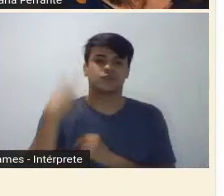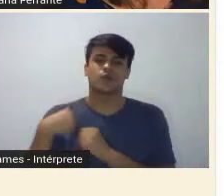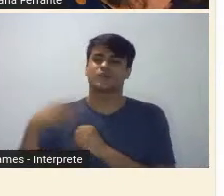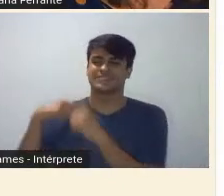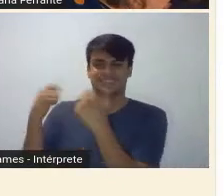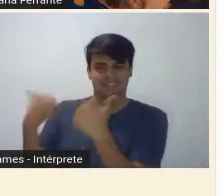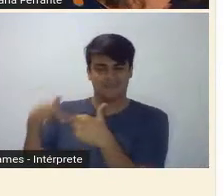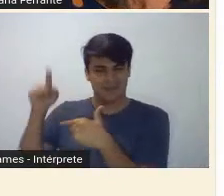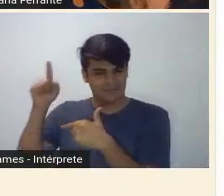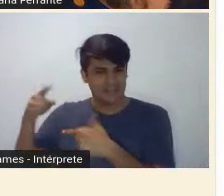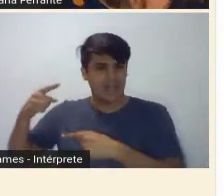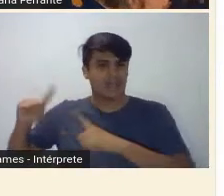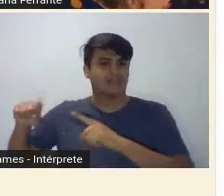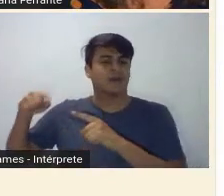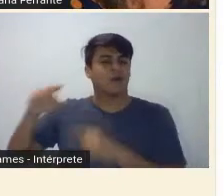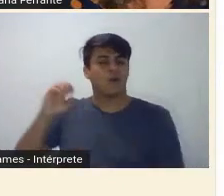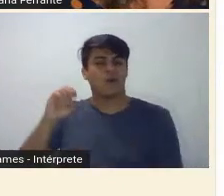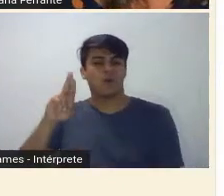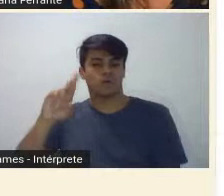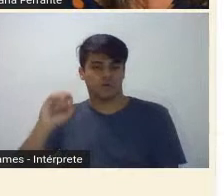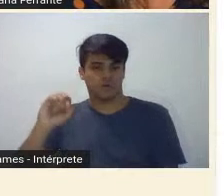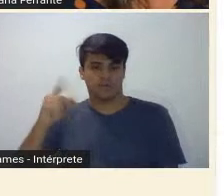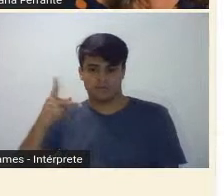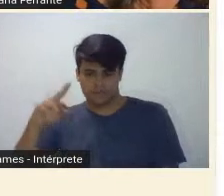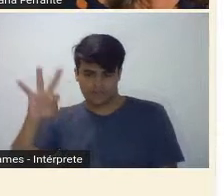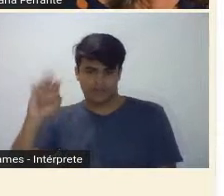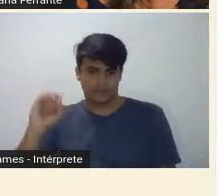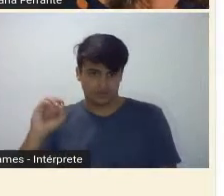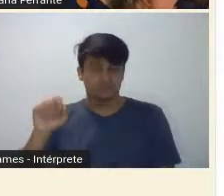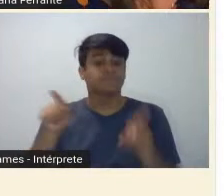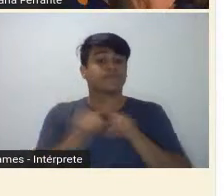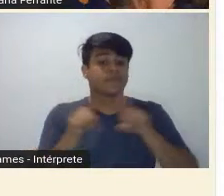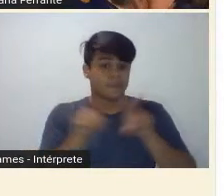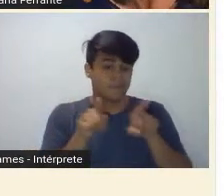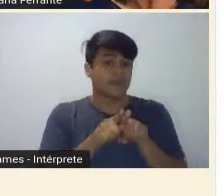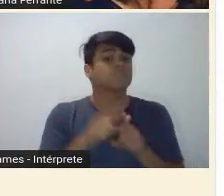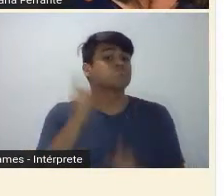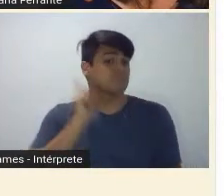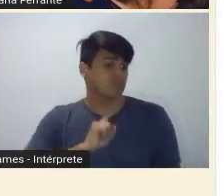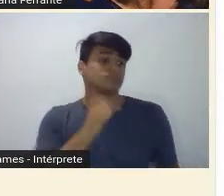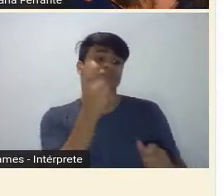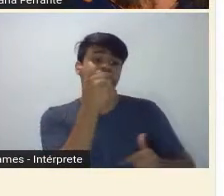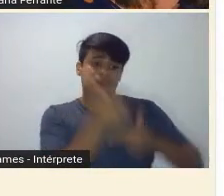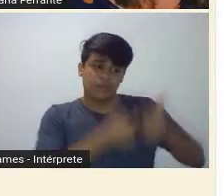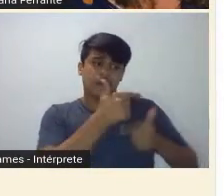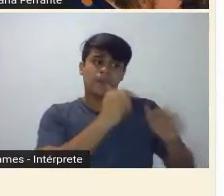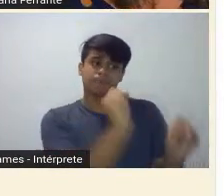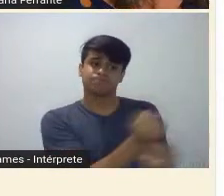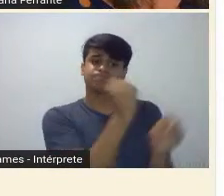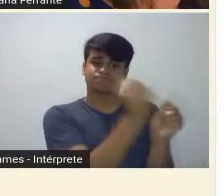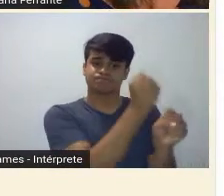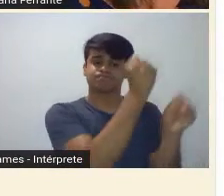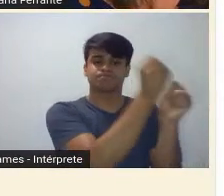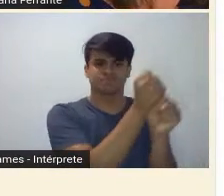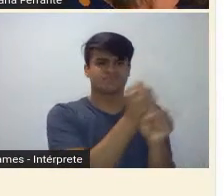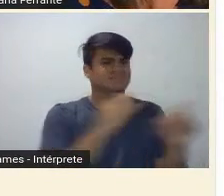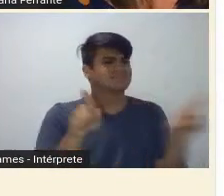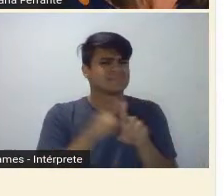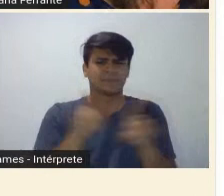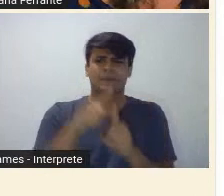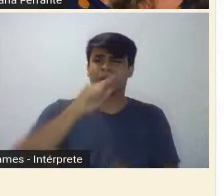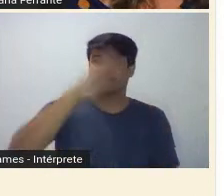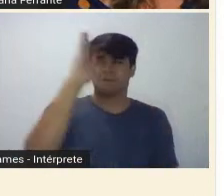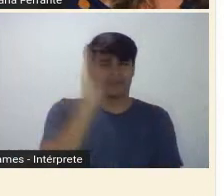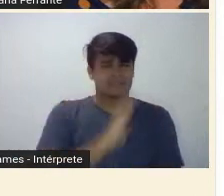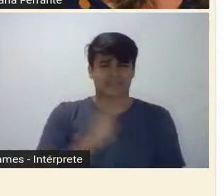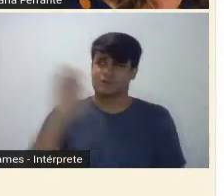mineiros que trabalharam na construção da cidade, por imigrantes de todos os lugares do Brasil,